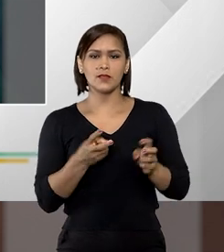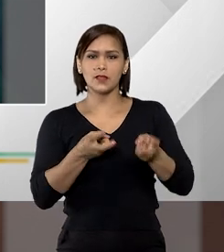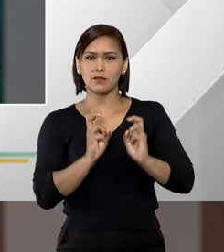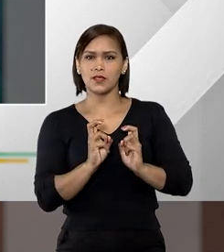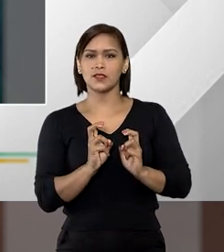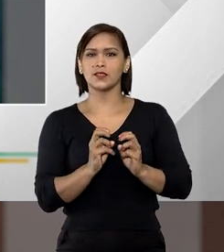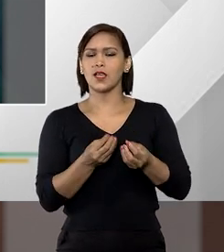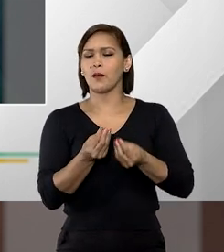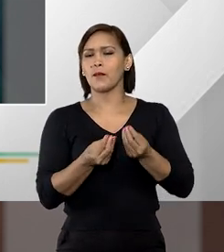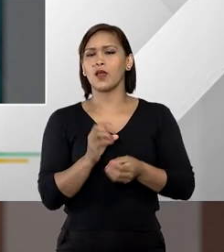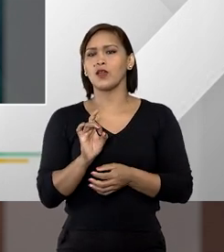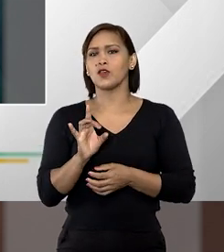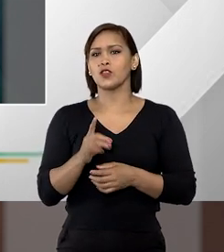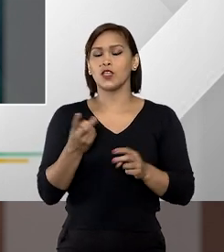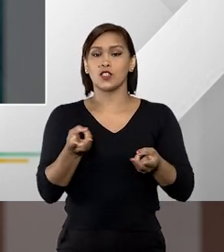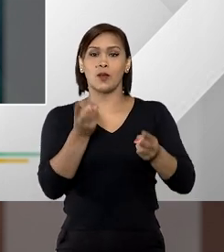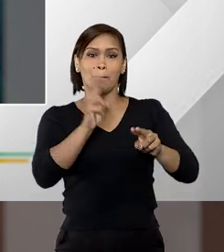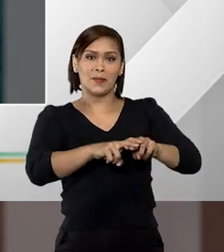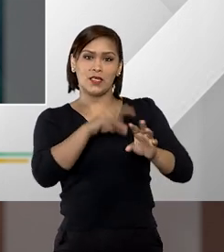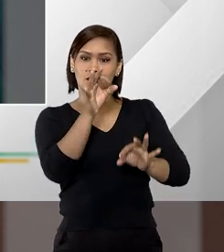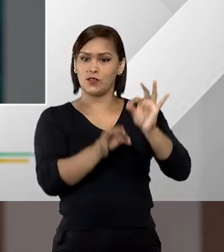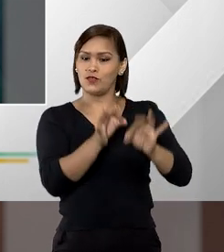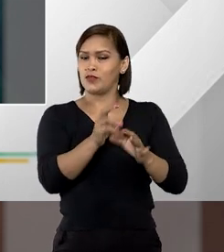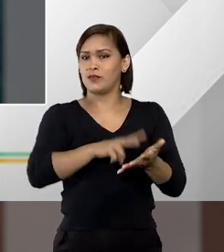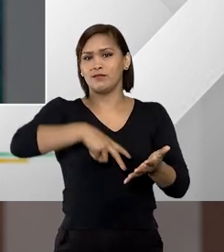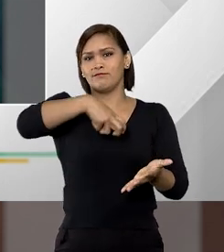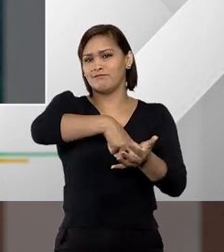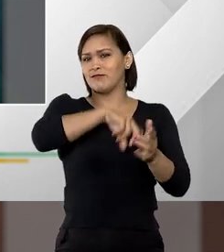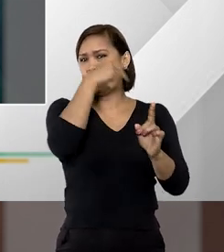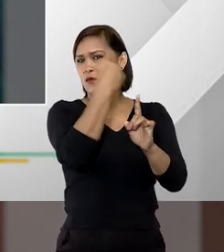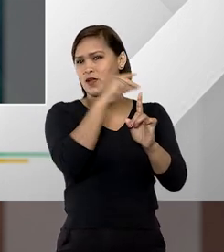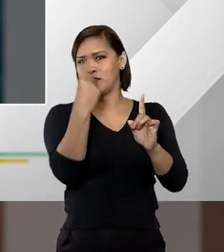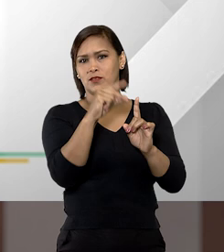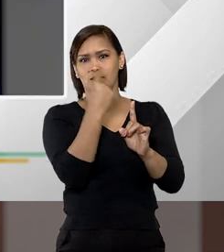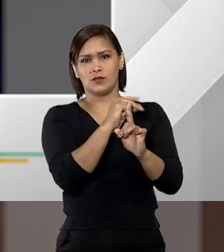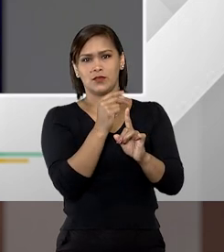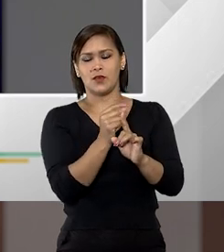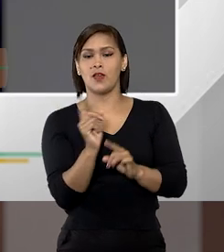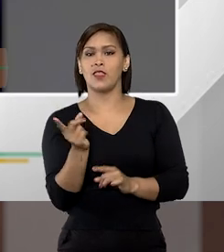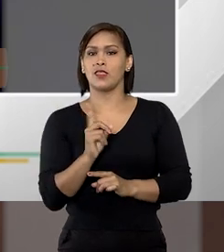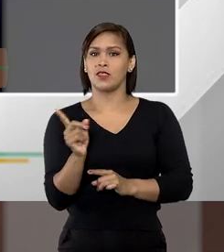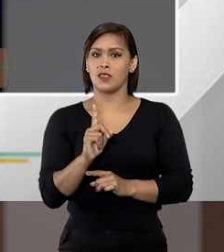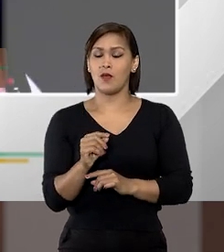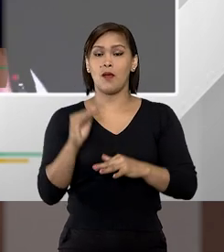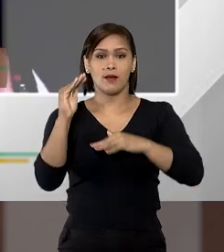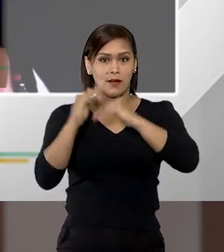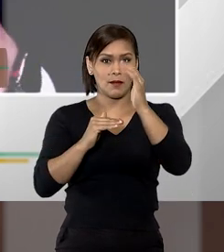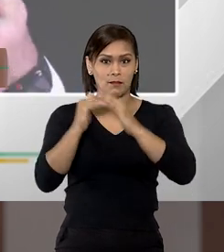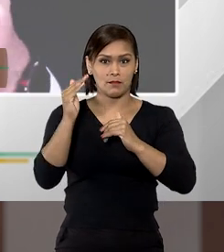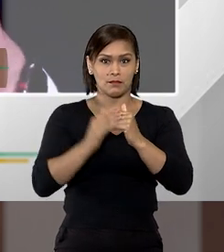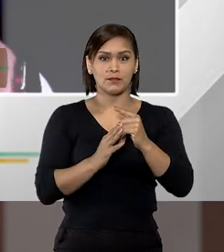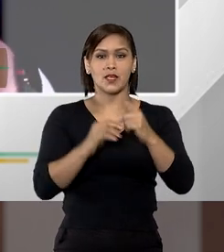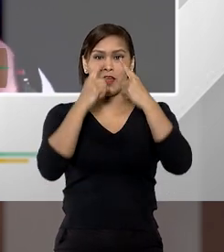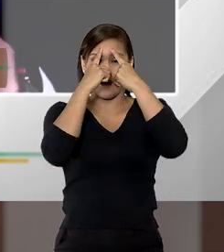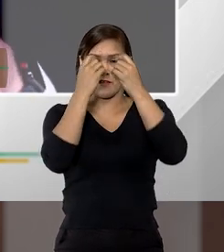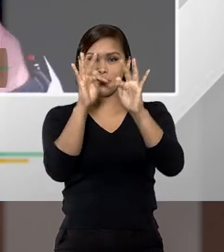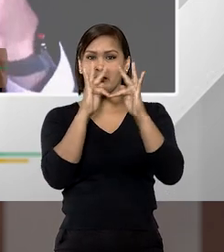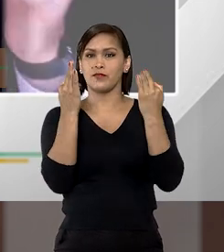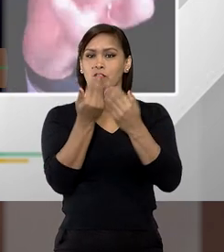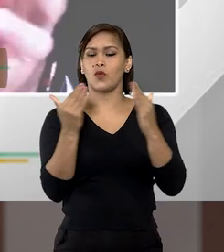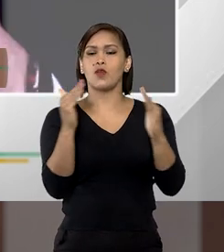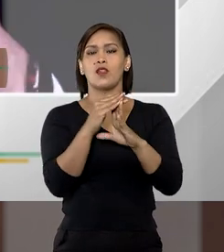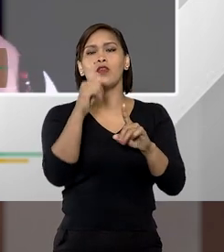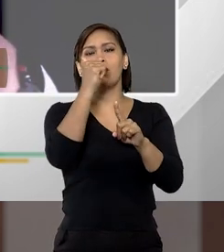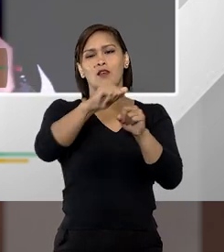Samanta não é só prender julgar e condenar o agressor a prática da violência doméstica do